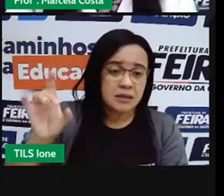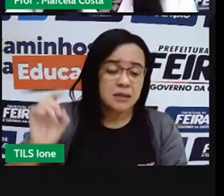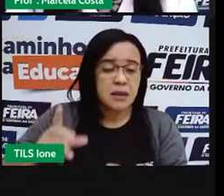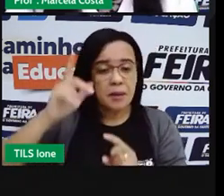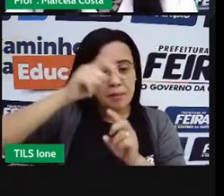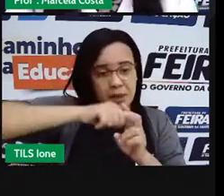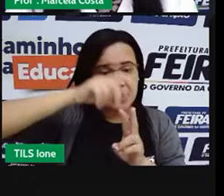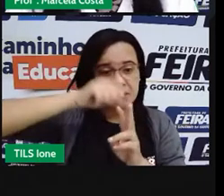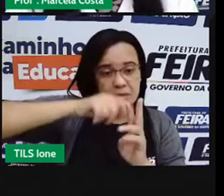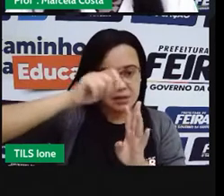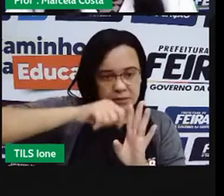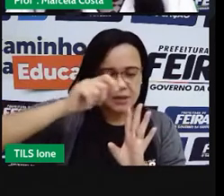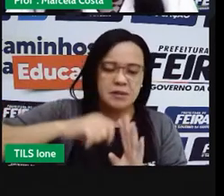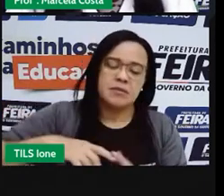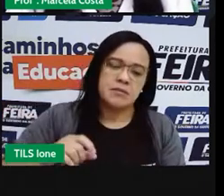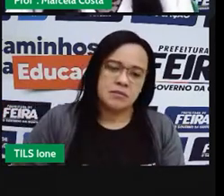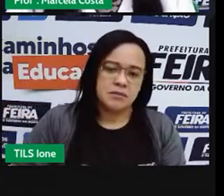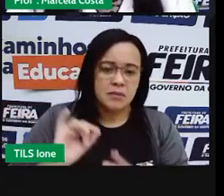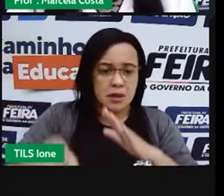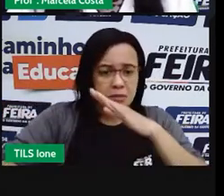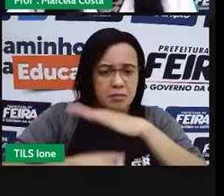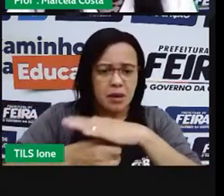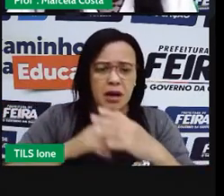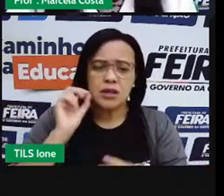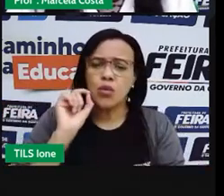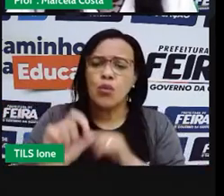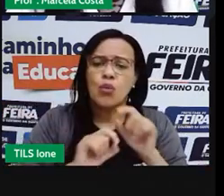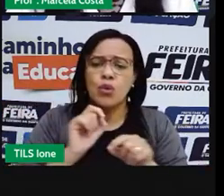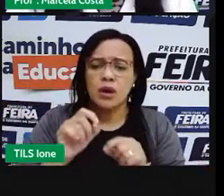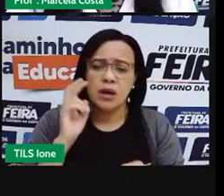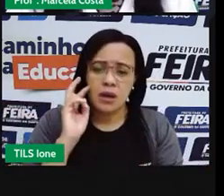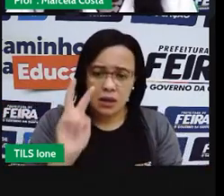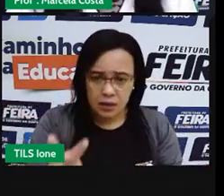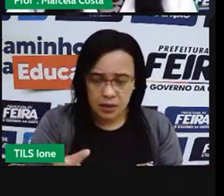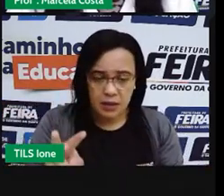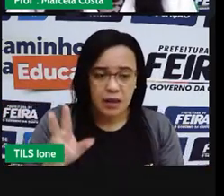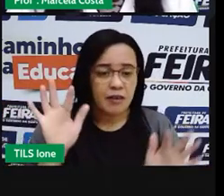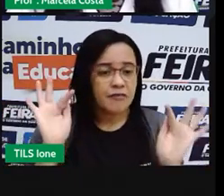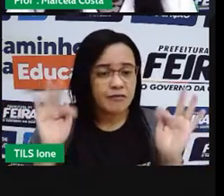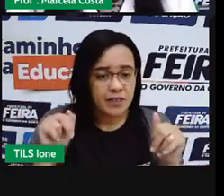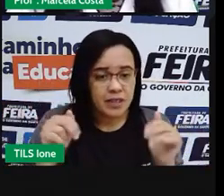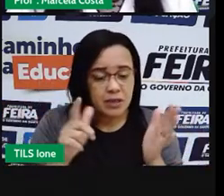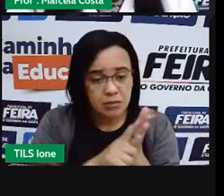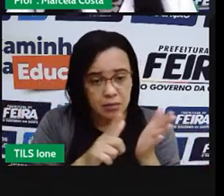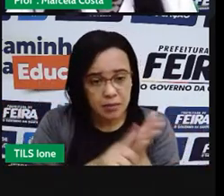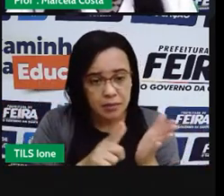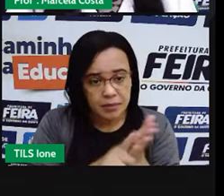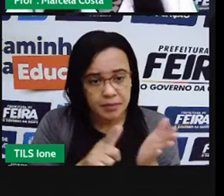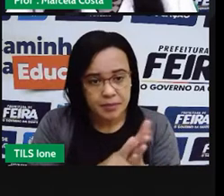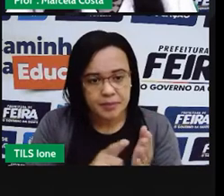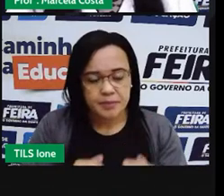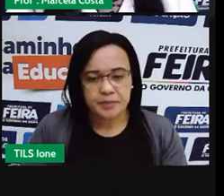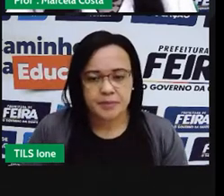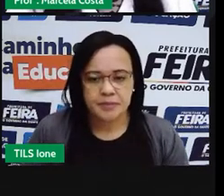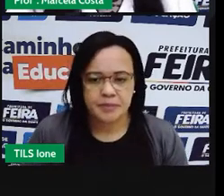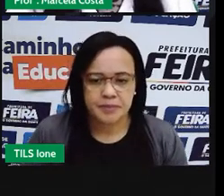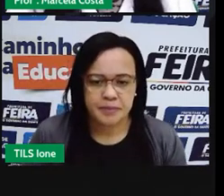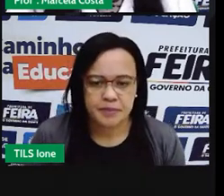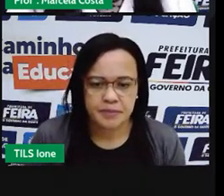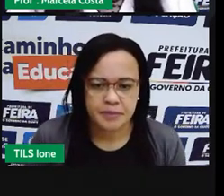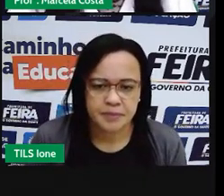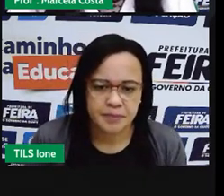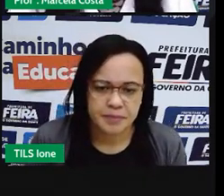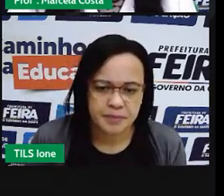E aqui embaixo, nessa parte final aí da conta, você vai ver